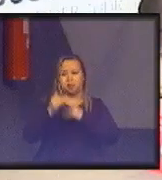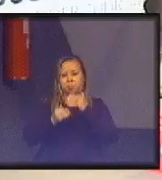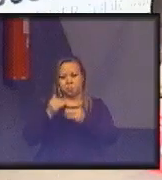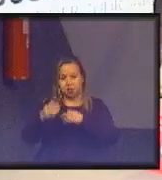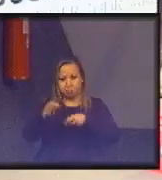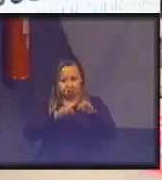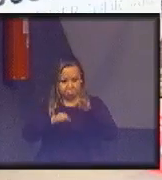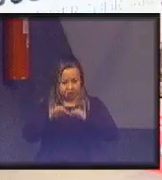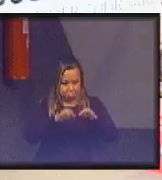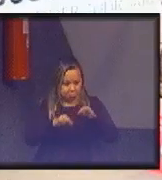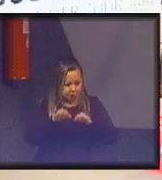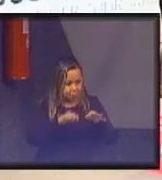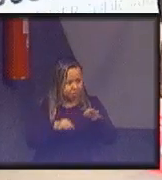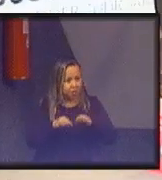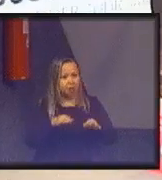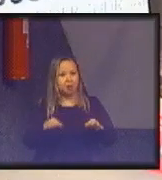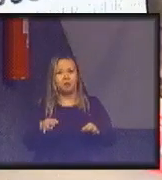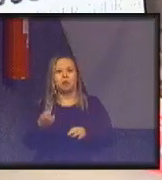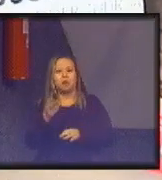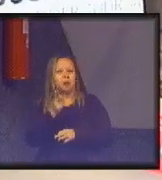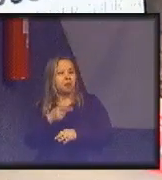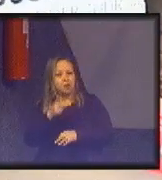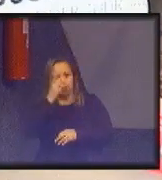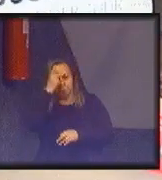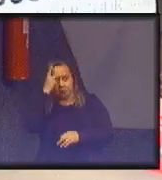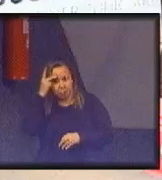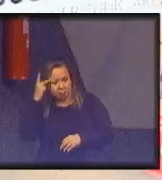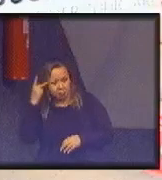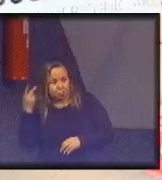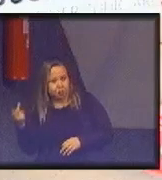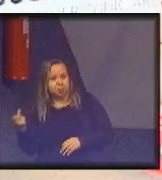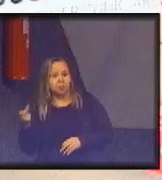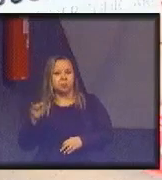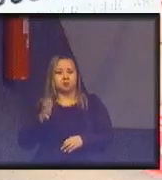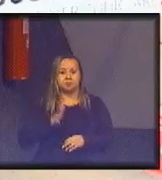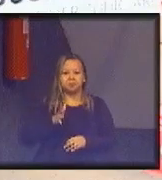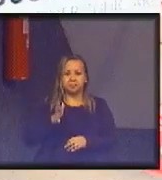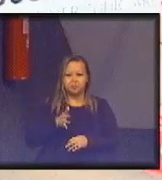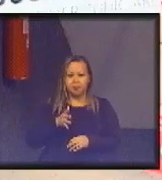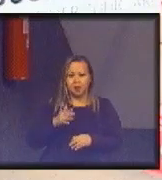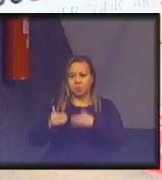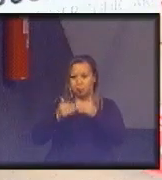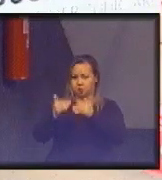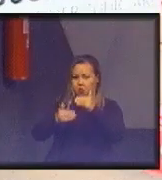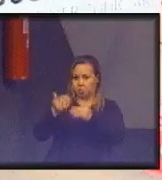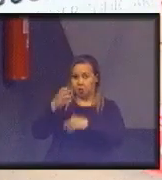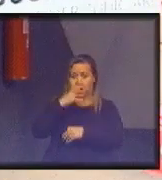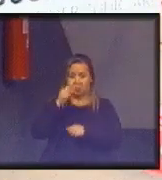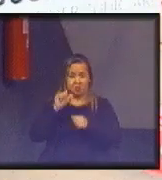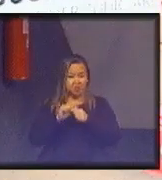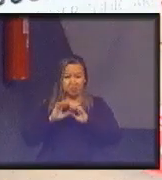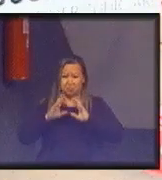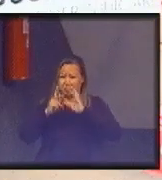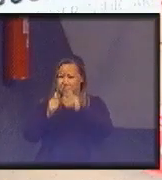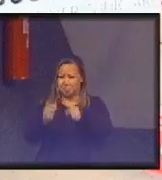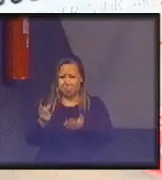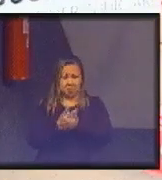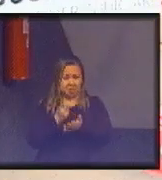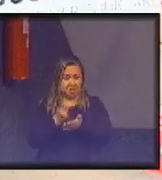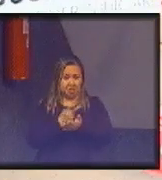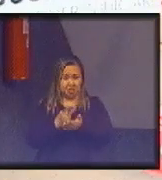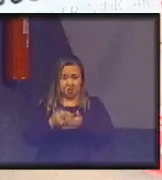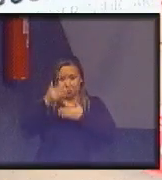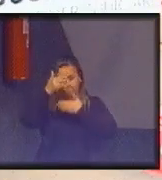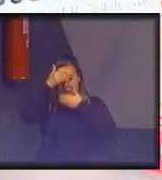de consolidação de classe média muito acelerado e fez tudo errado. Em Bangladesh,